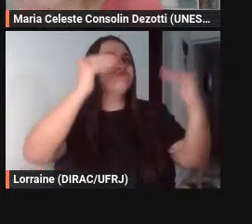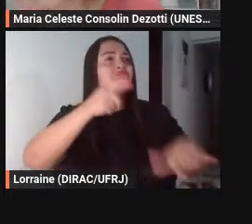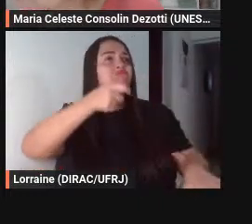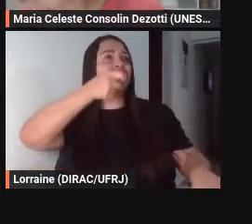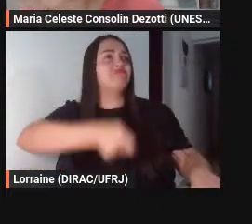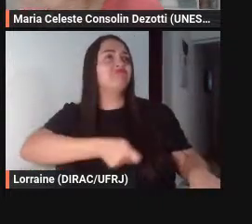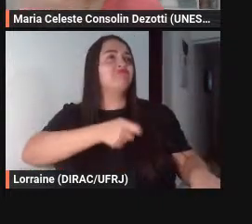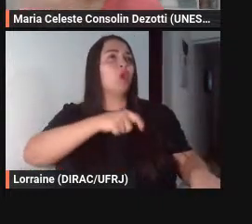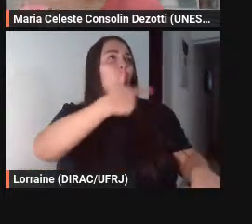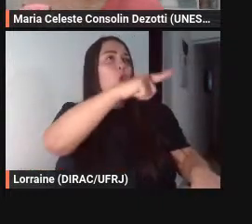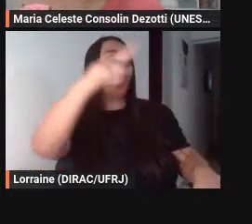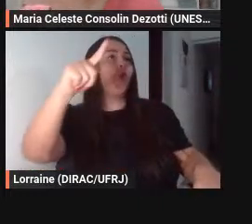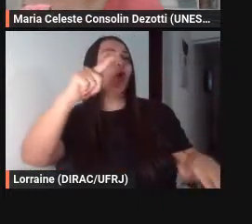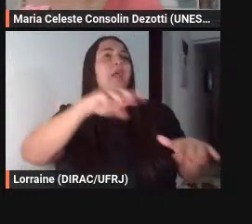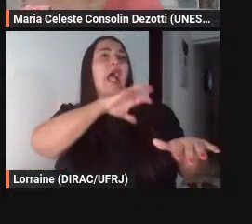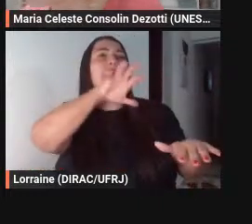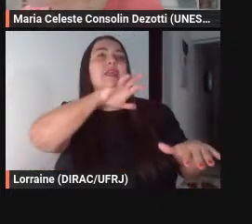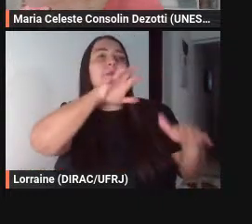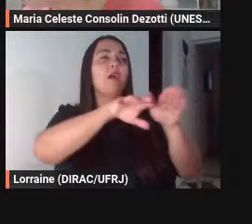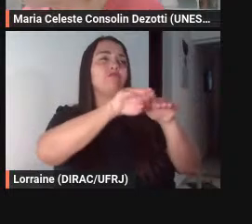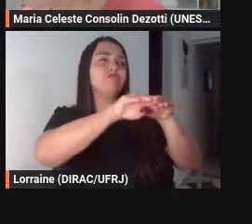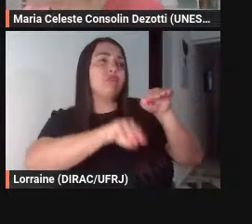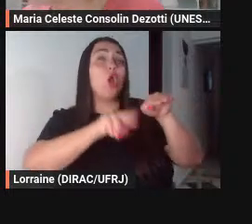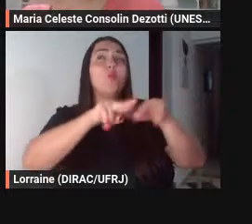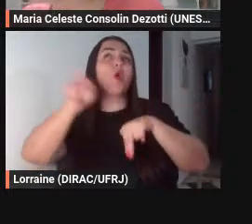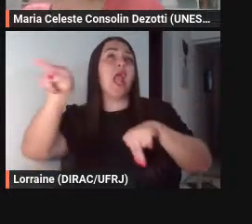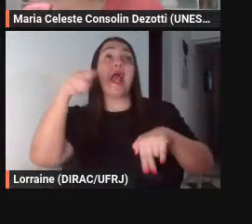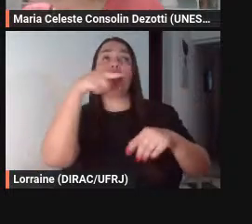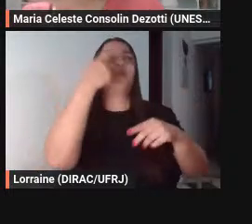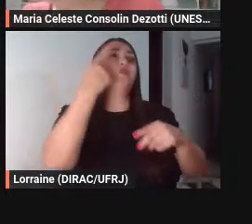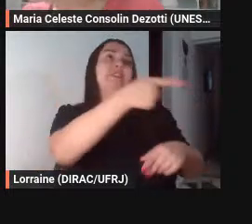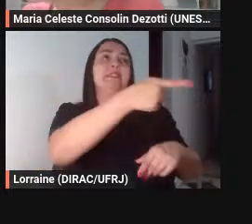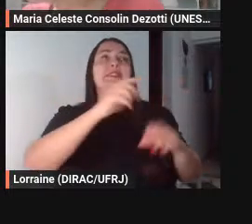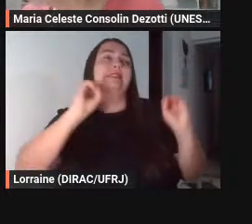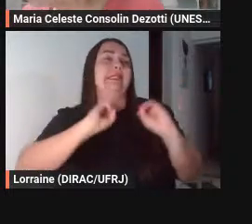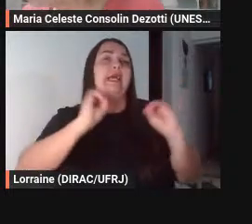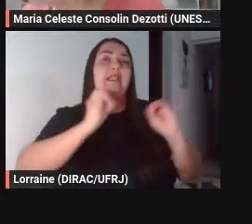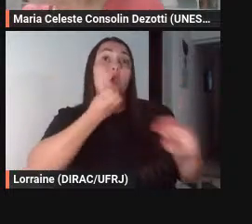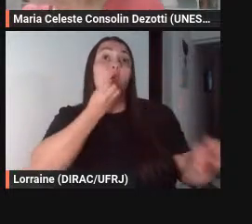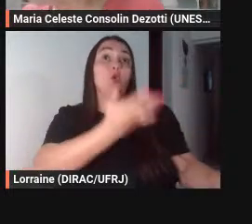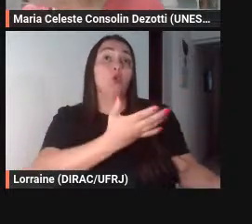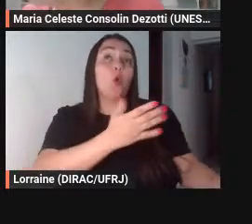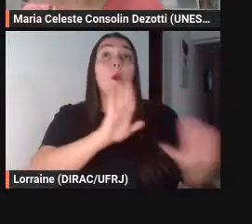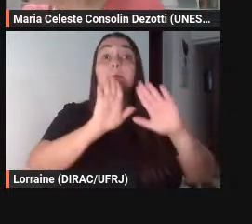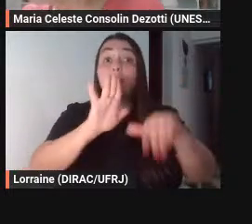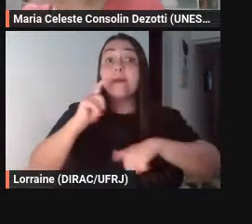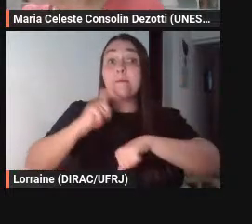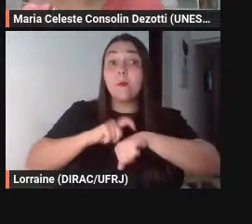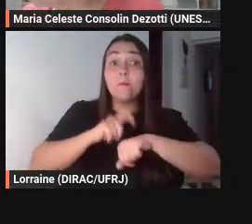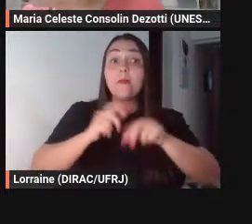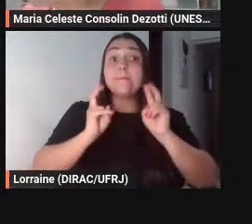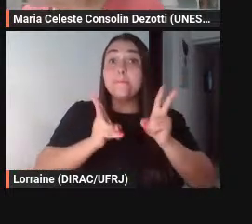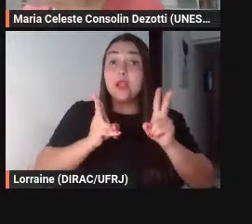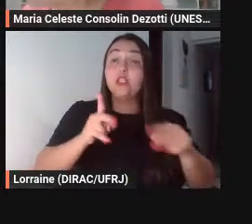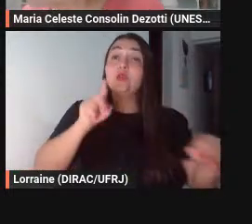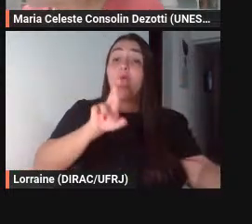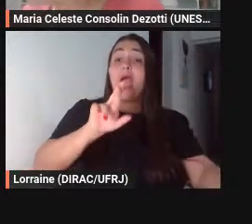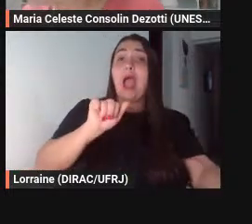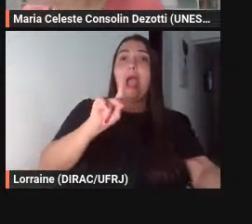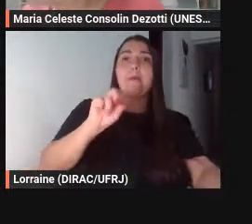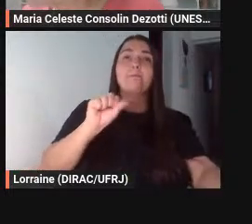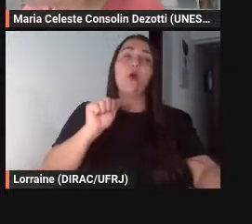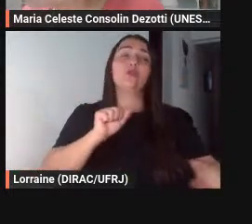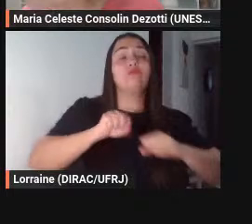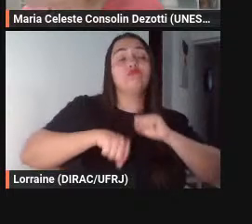todos os animais e por isso não vinha visitá-lo mas justo nesse momento foi chegando a raposa